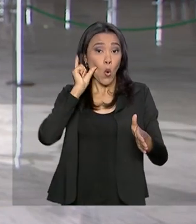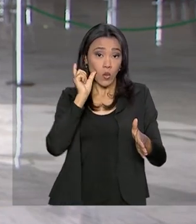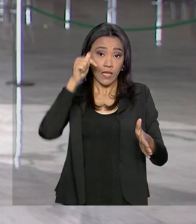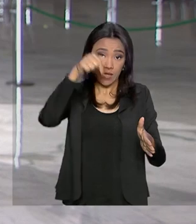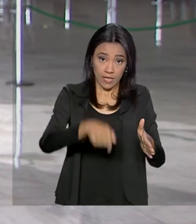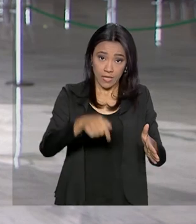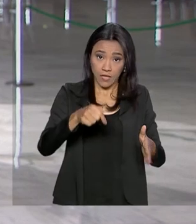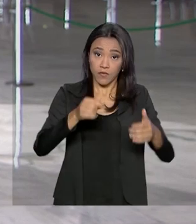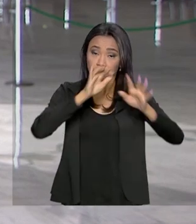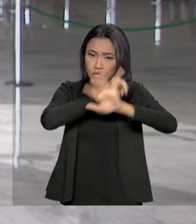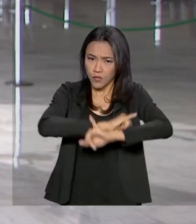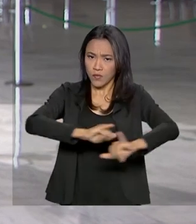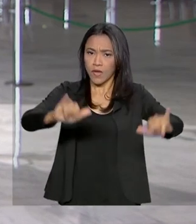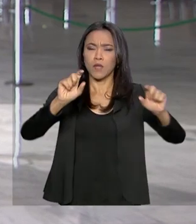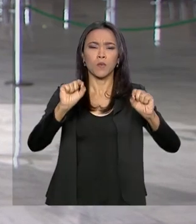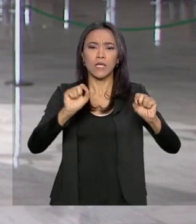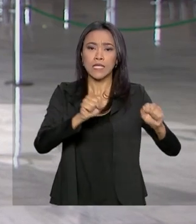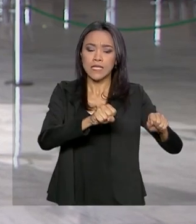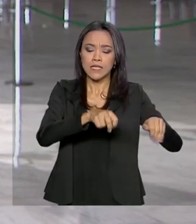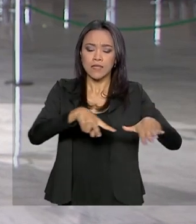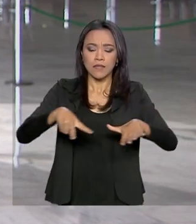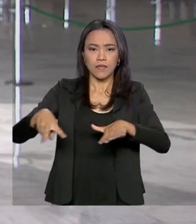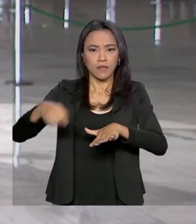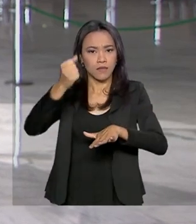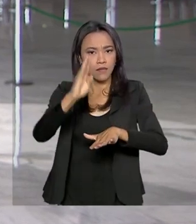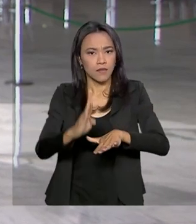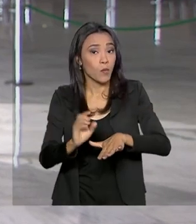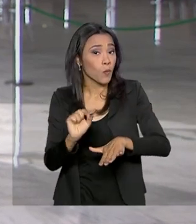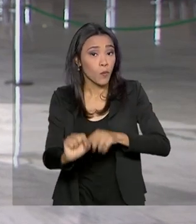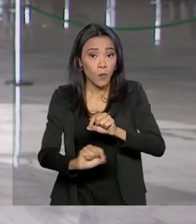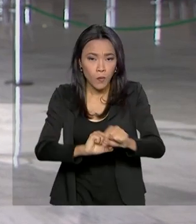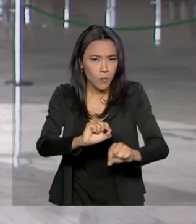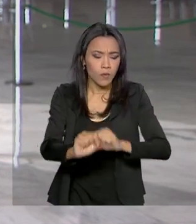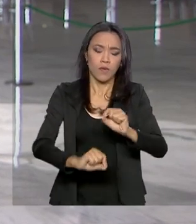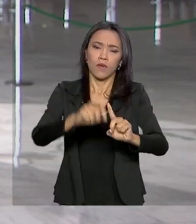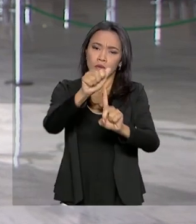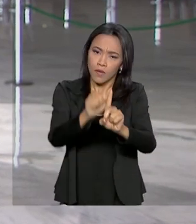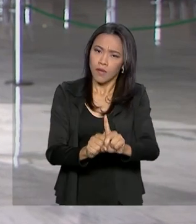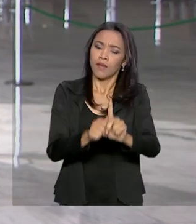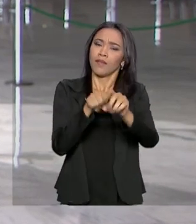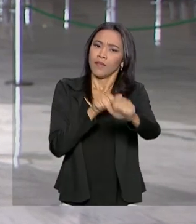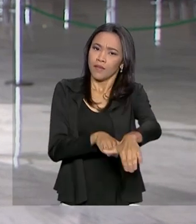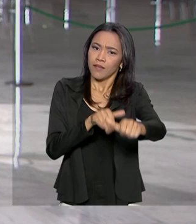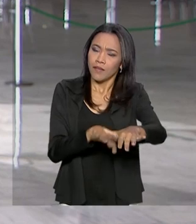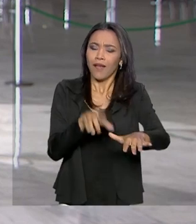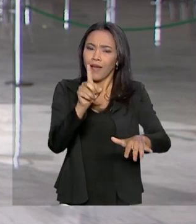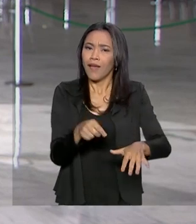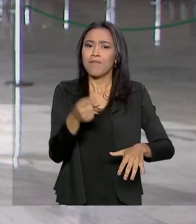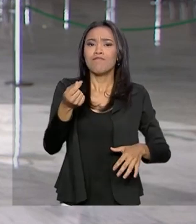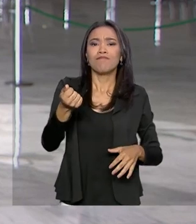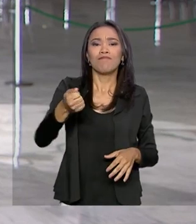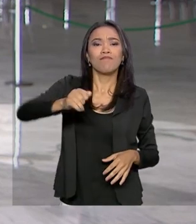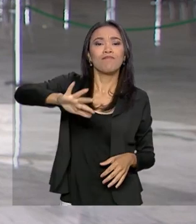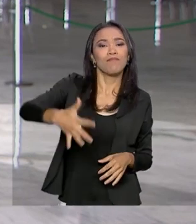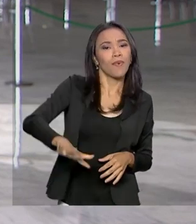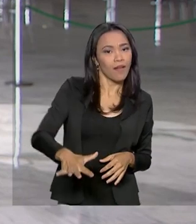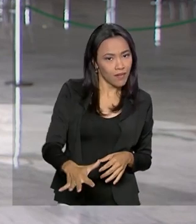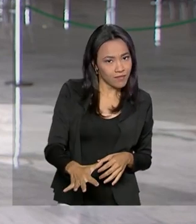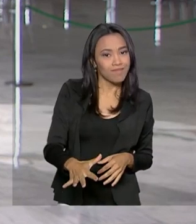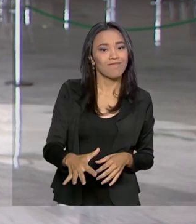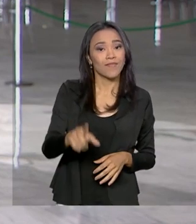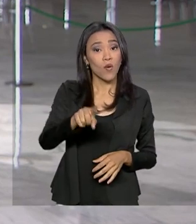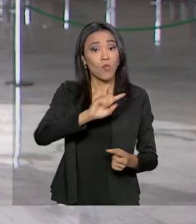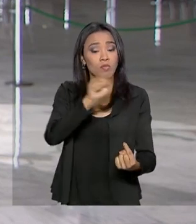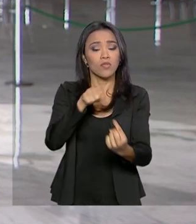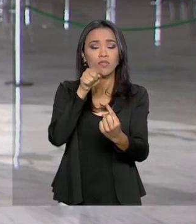a Semana do Brasil. O projeto transforma o mês de setembro no mês dos preços baixos. A ideia também é